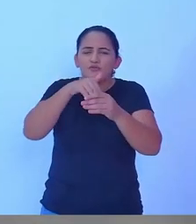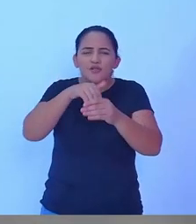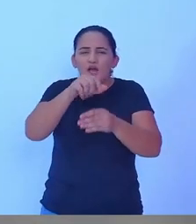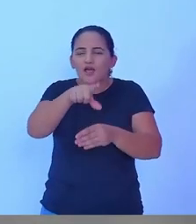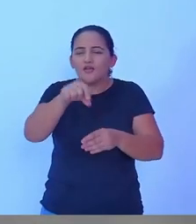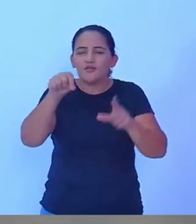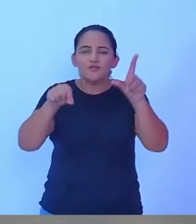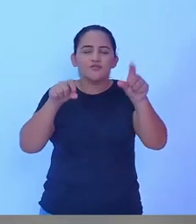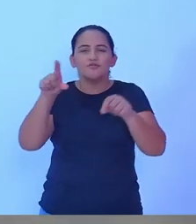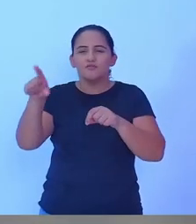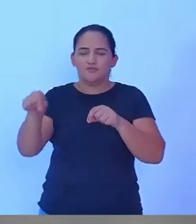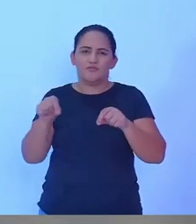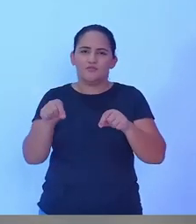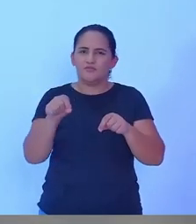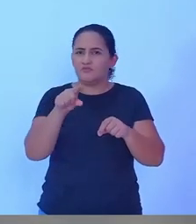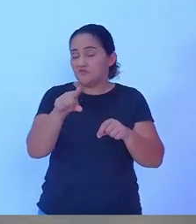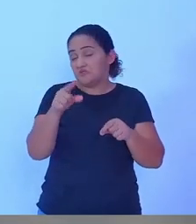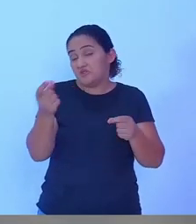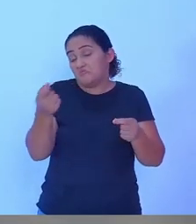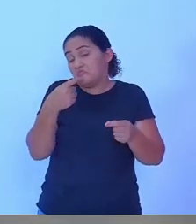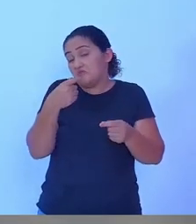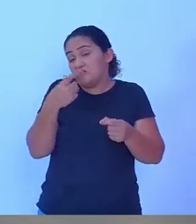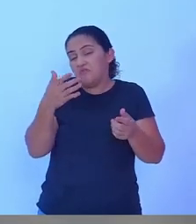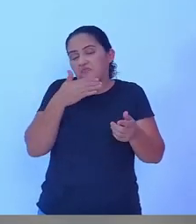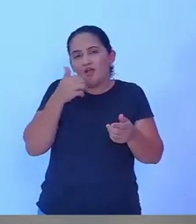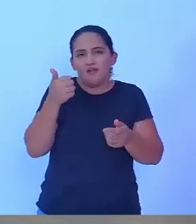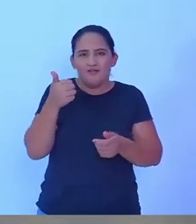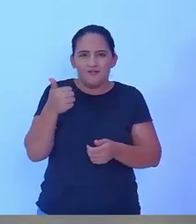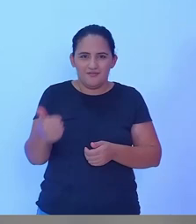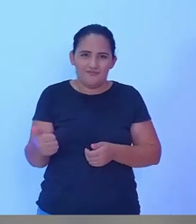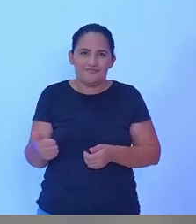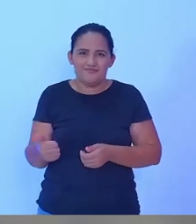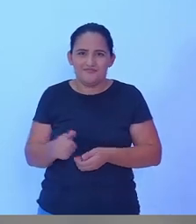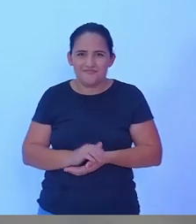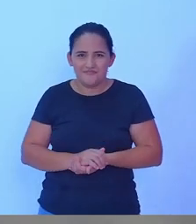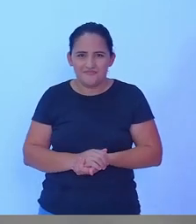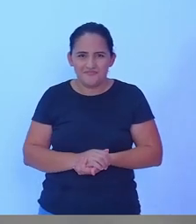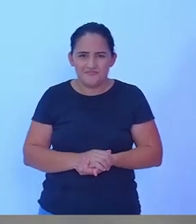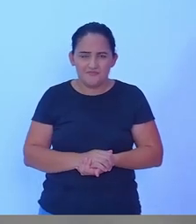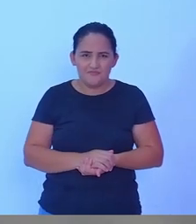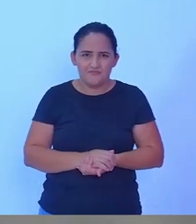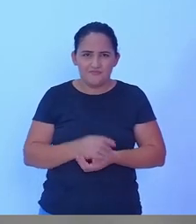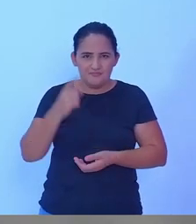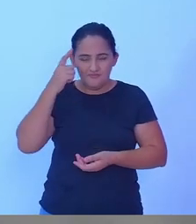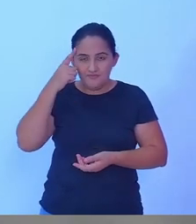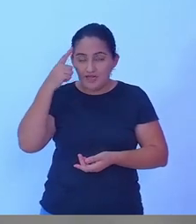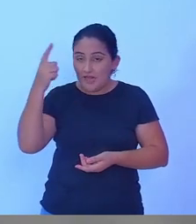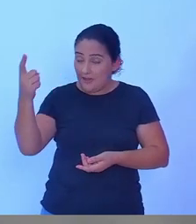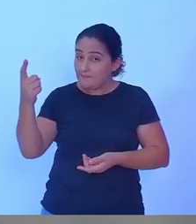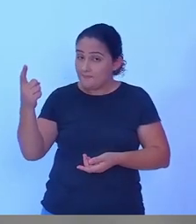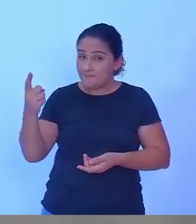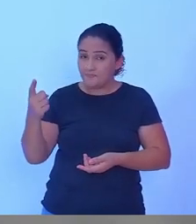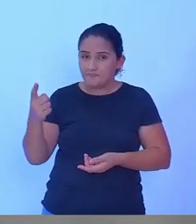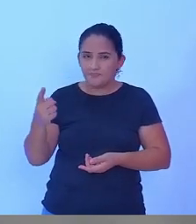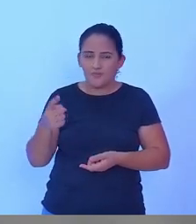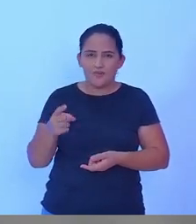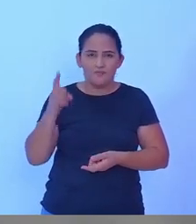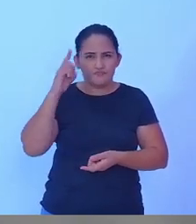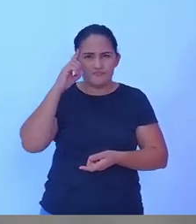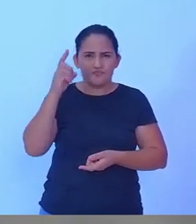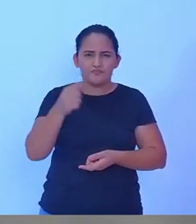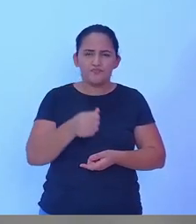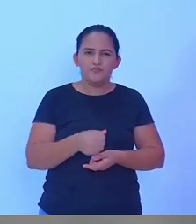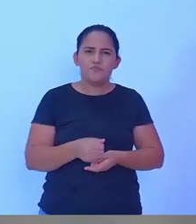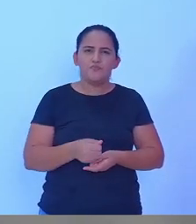aquele que você achar a sua opinião o melhor para Rolim de Moura lembrando que do dia 1º de abril